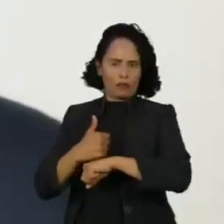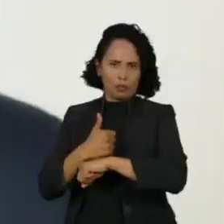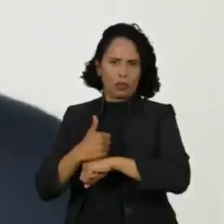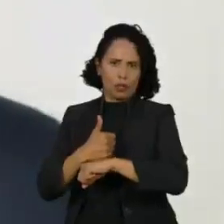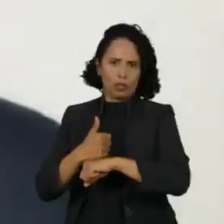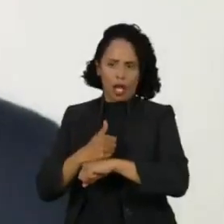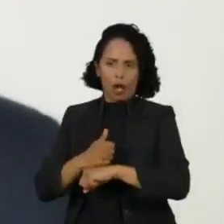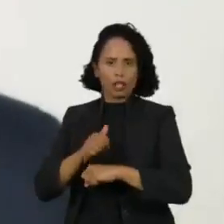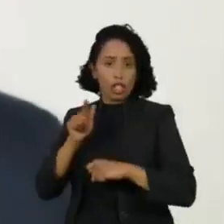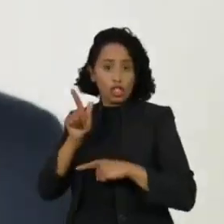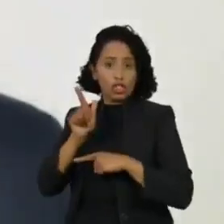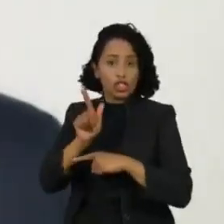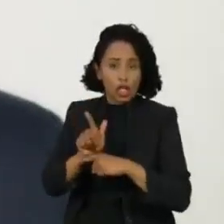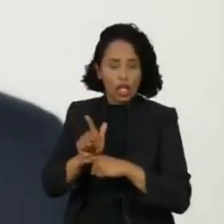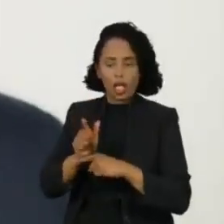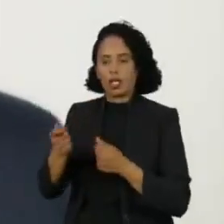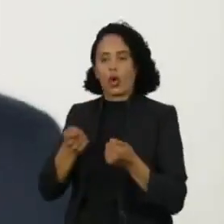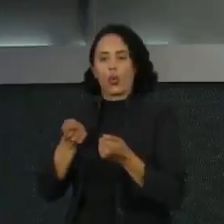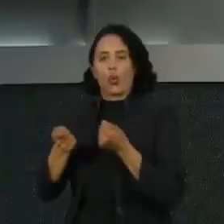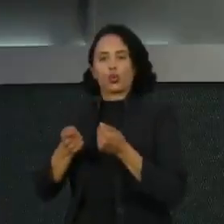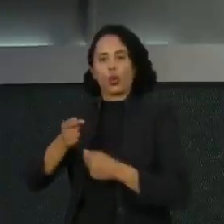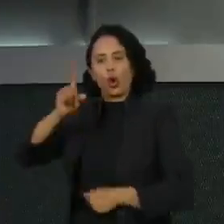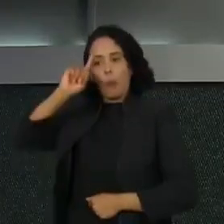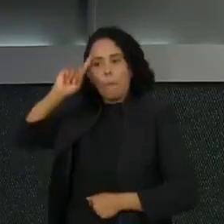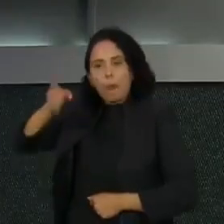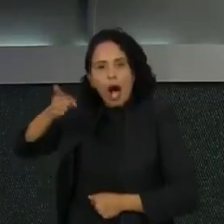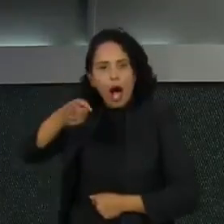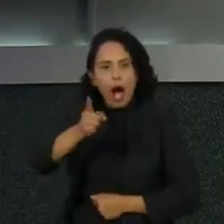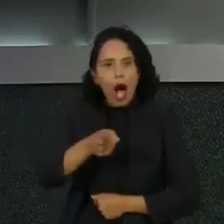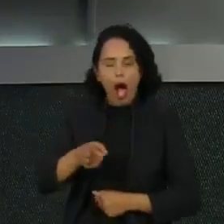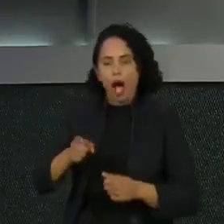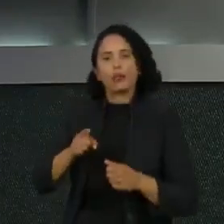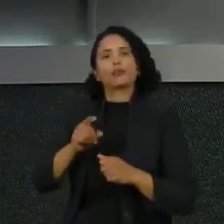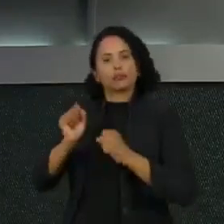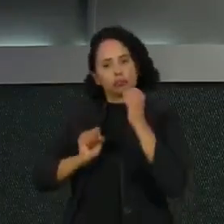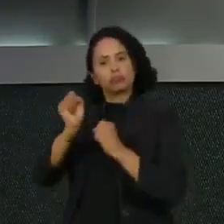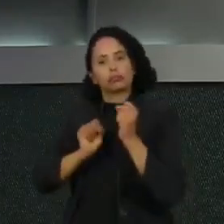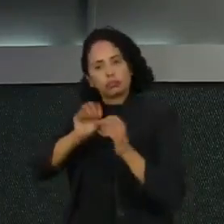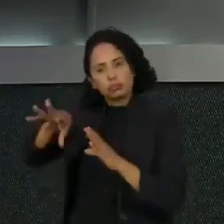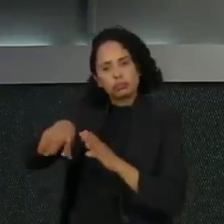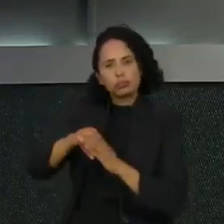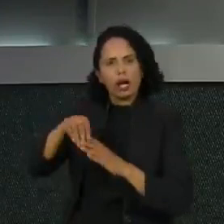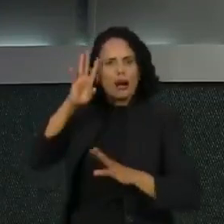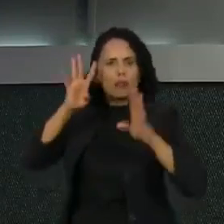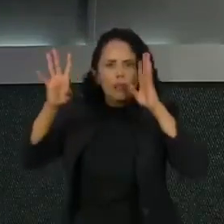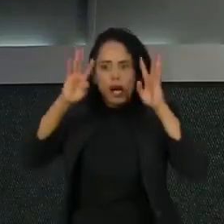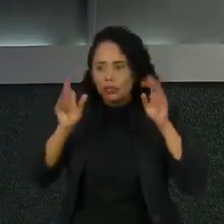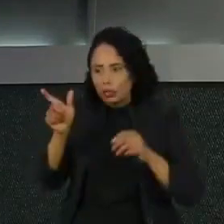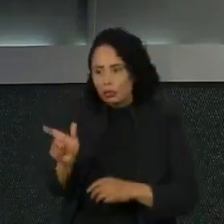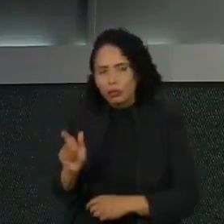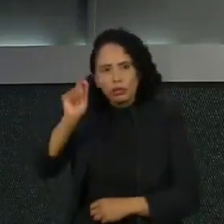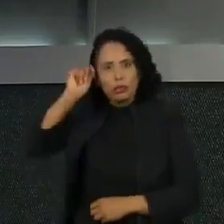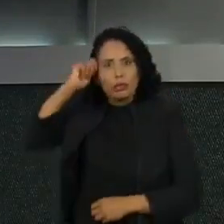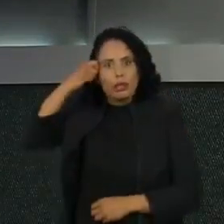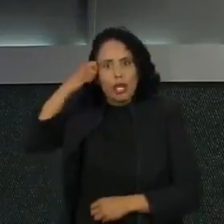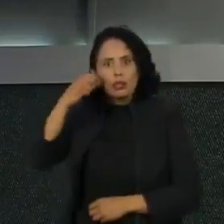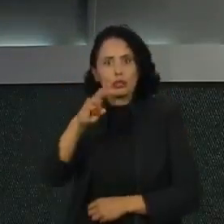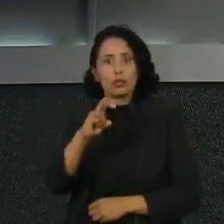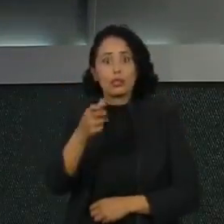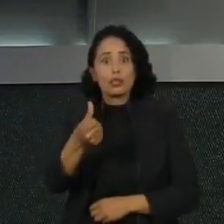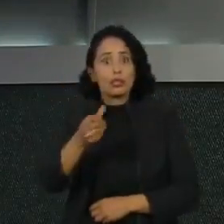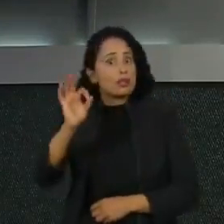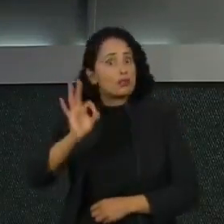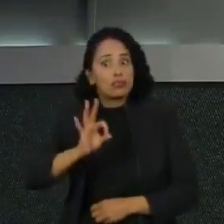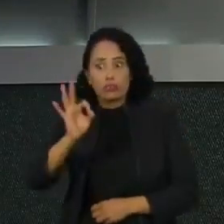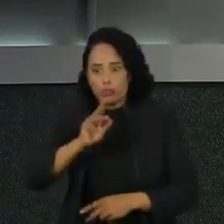de gerência, de direção e de comando nas empresas. Imagine você que hoje, sendo um negro em 56% da população, ele é